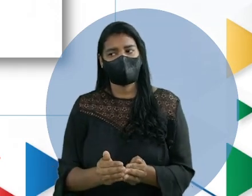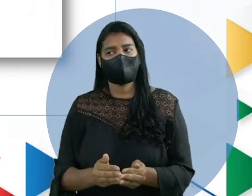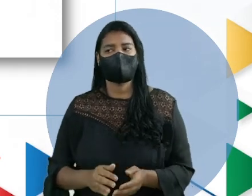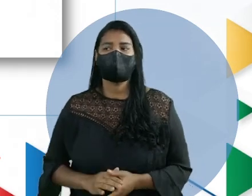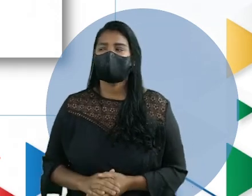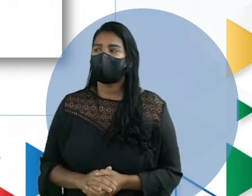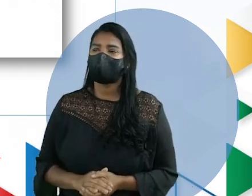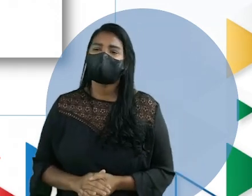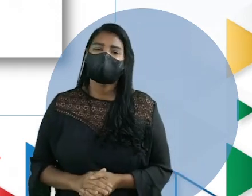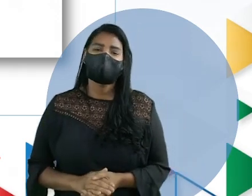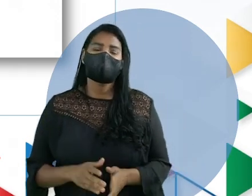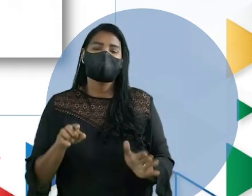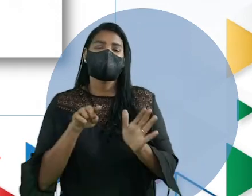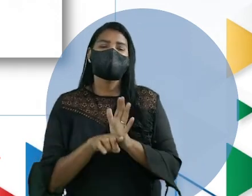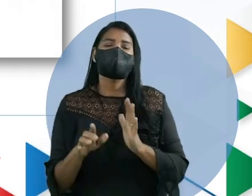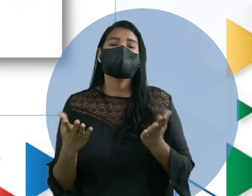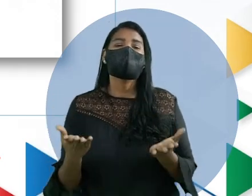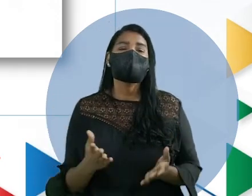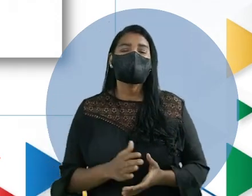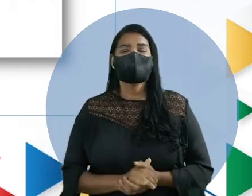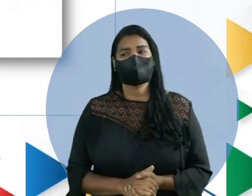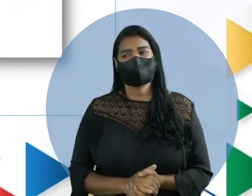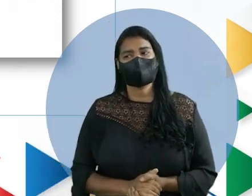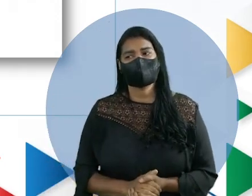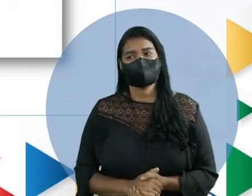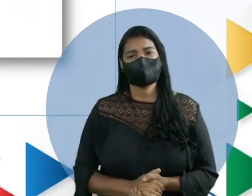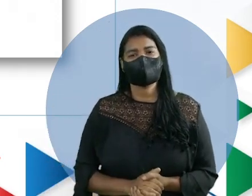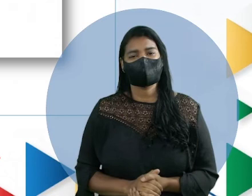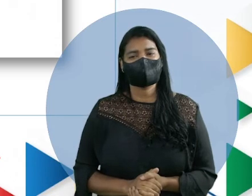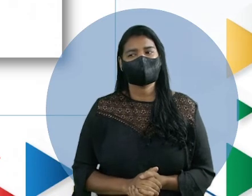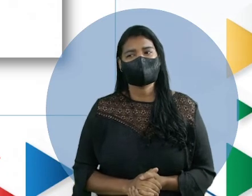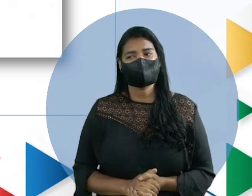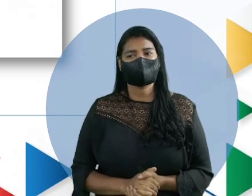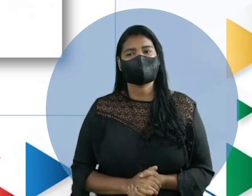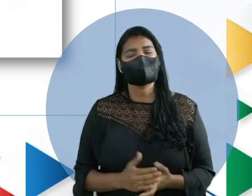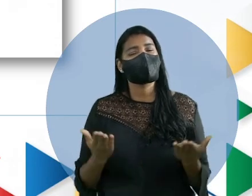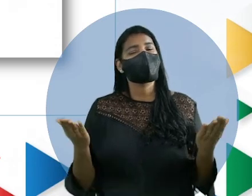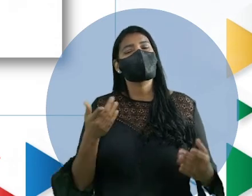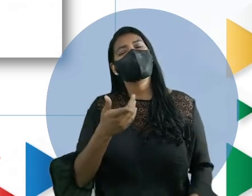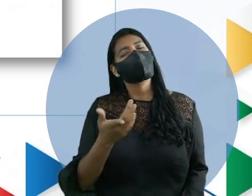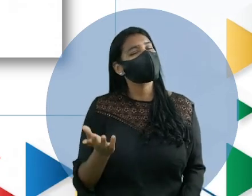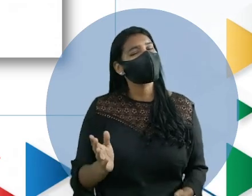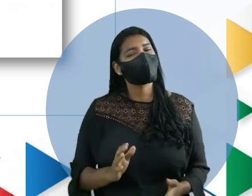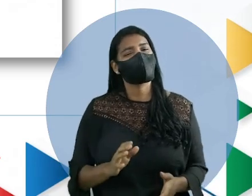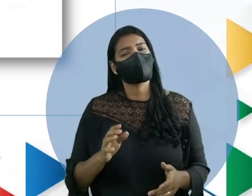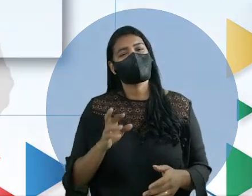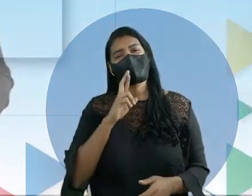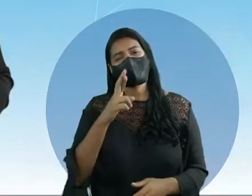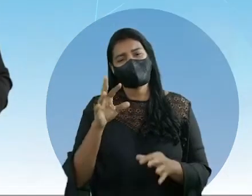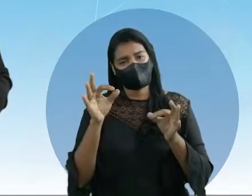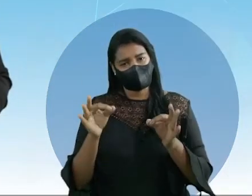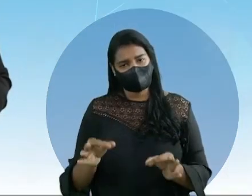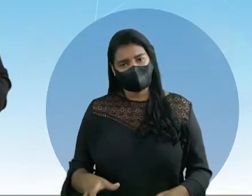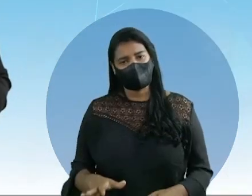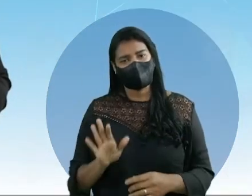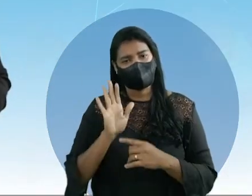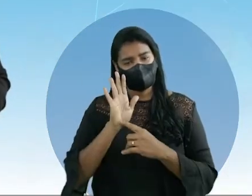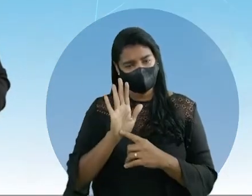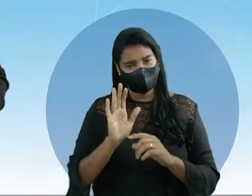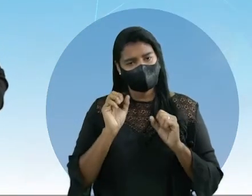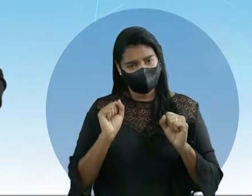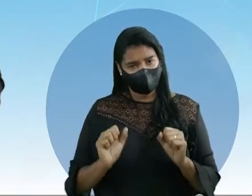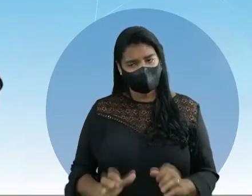prof, eu acho que é a letra... Qual é que vocês acham? Posso mostrar?